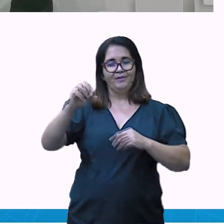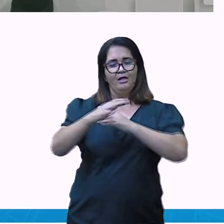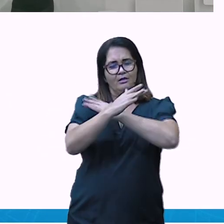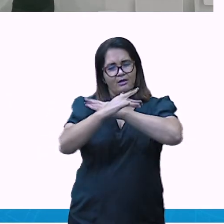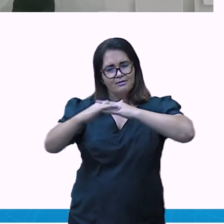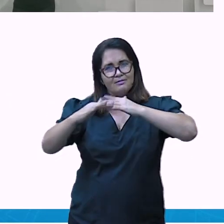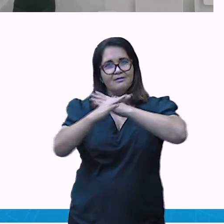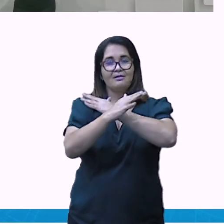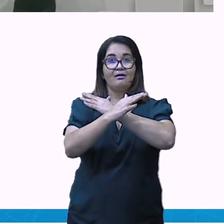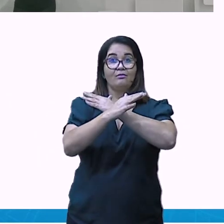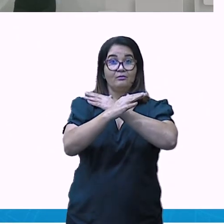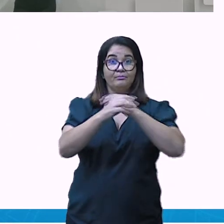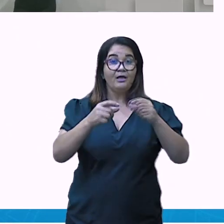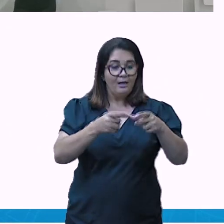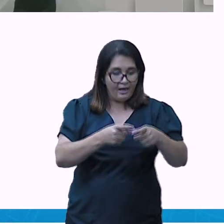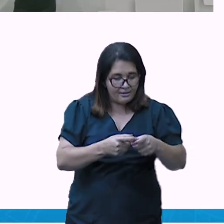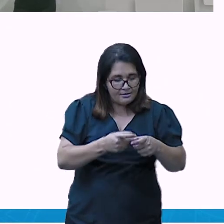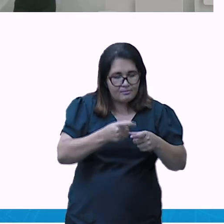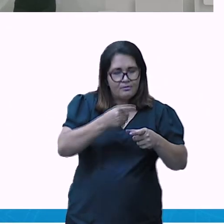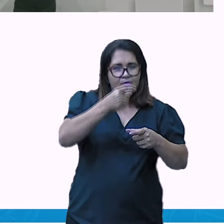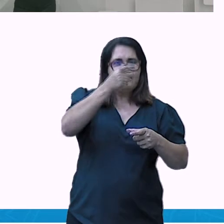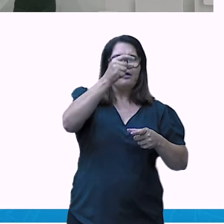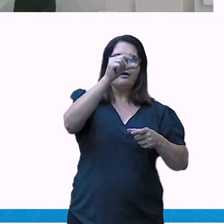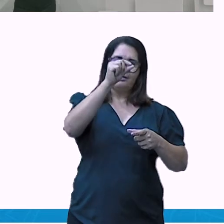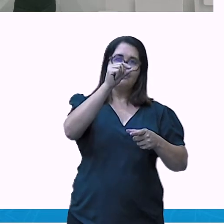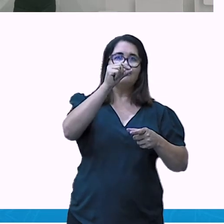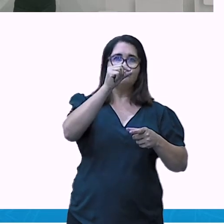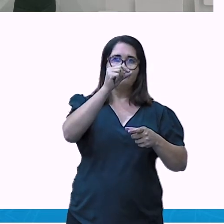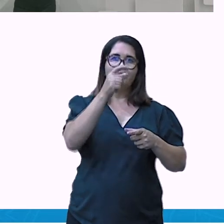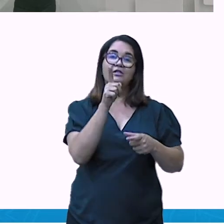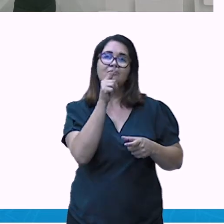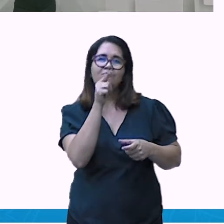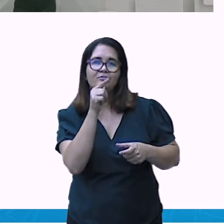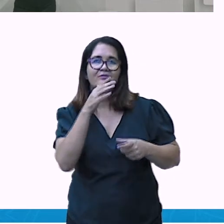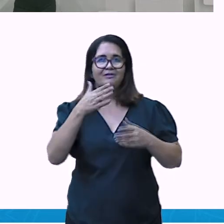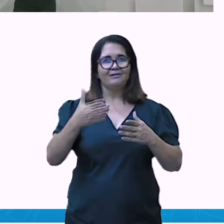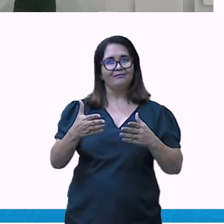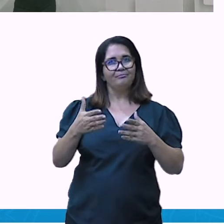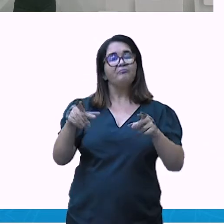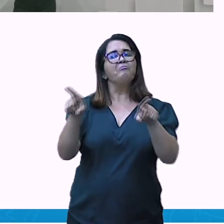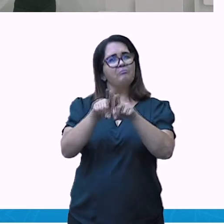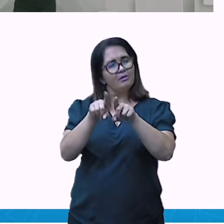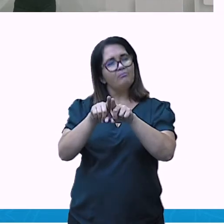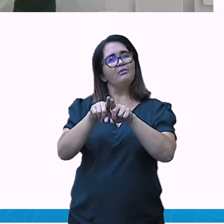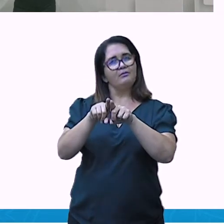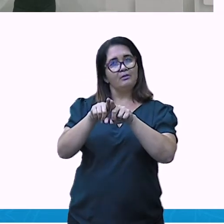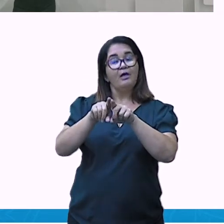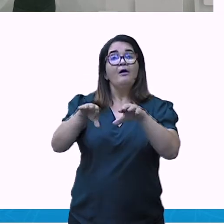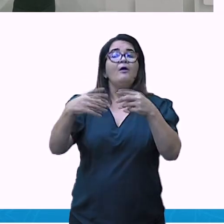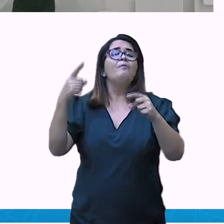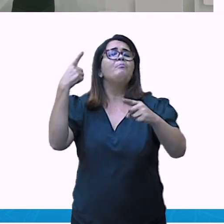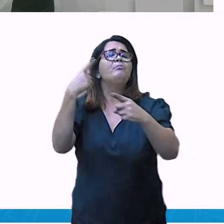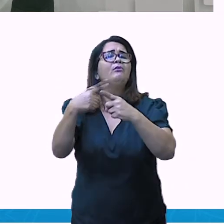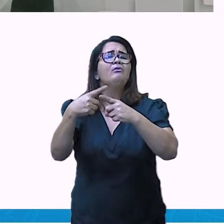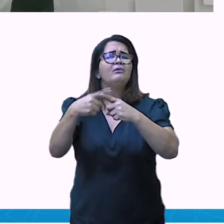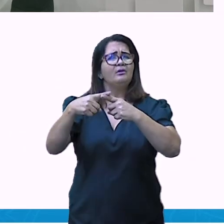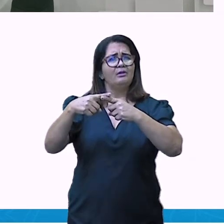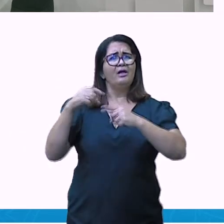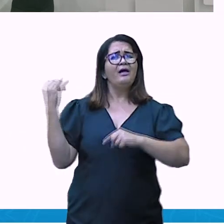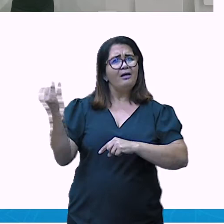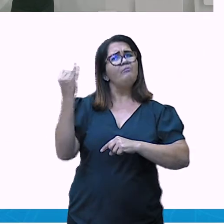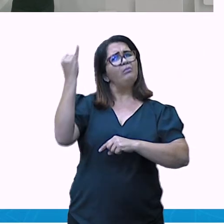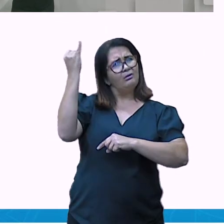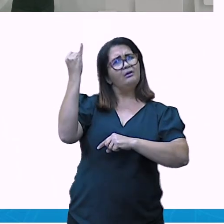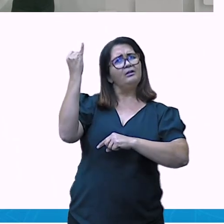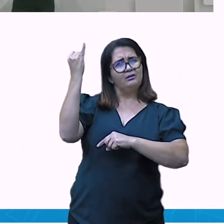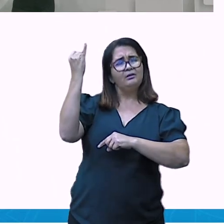nas prateleiras do supermercado. Por quê? Porque esses produtos, eles têm um alto preço pra eles